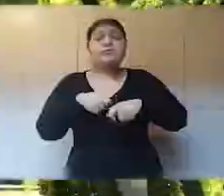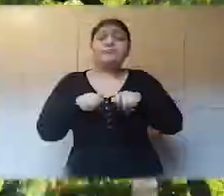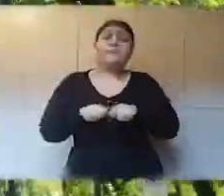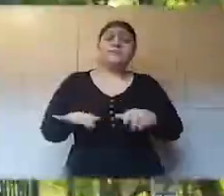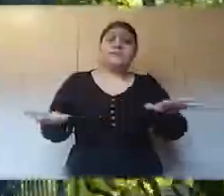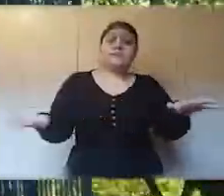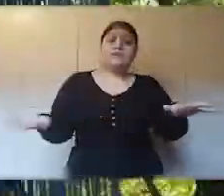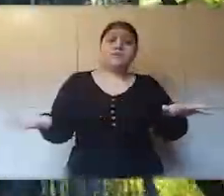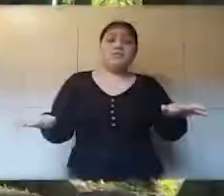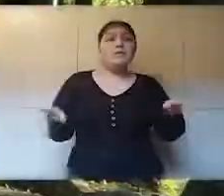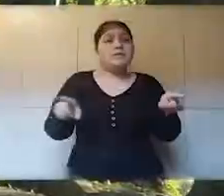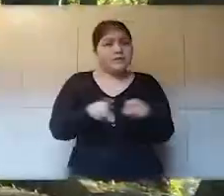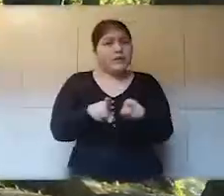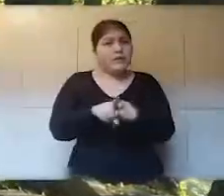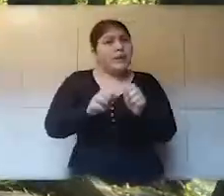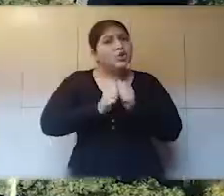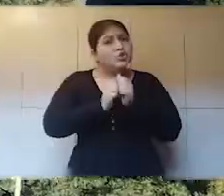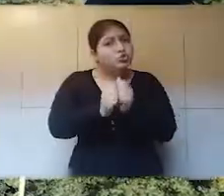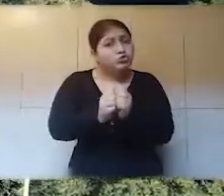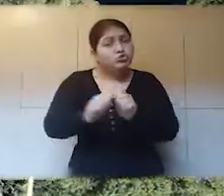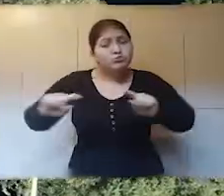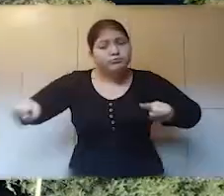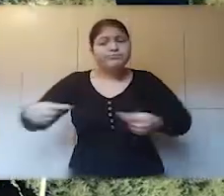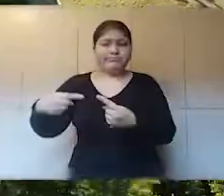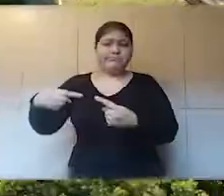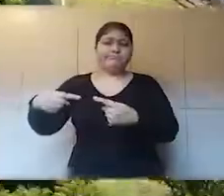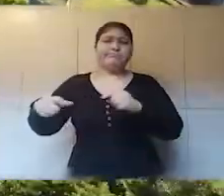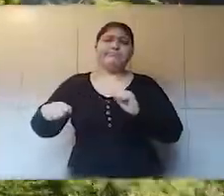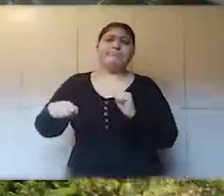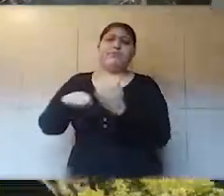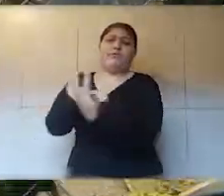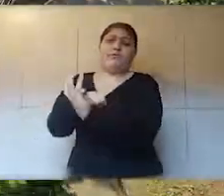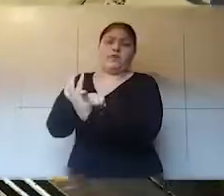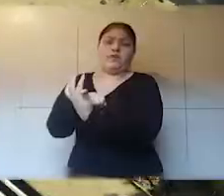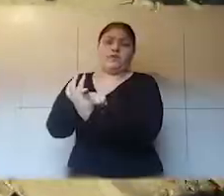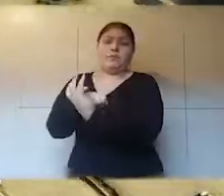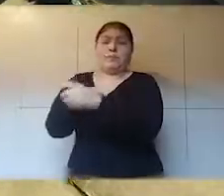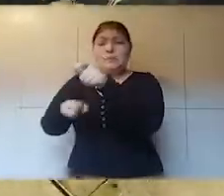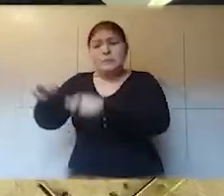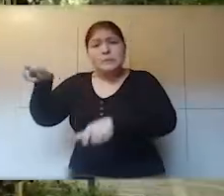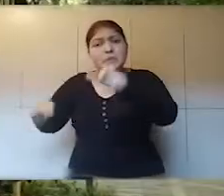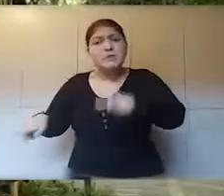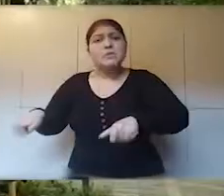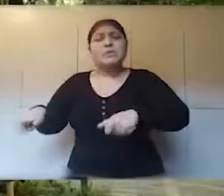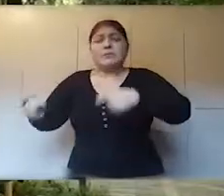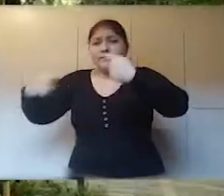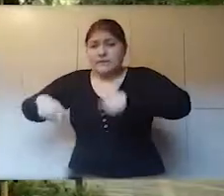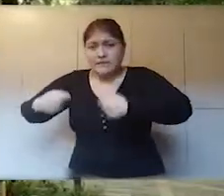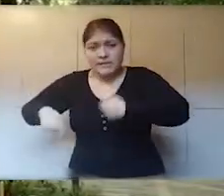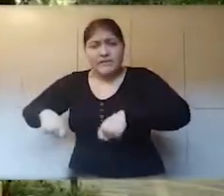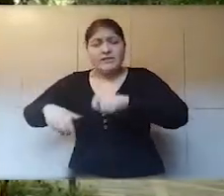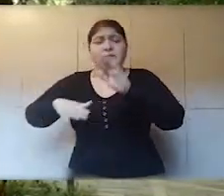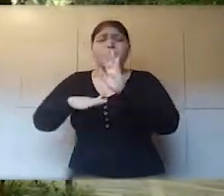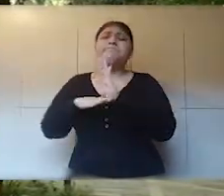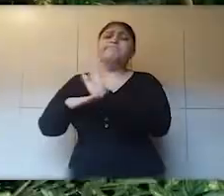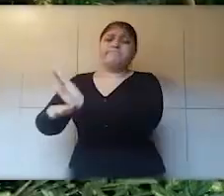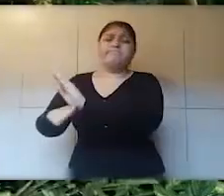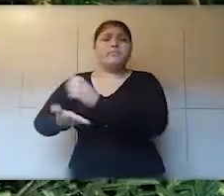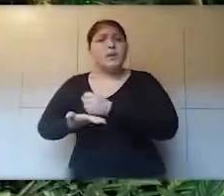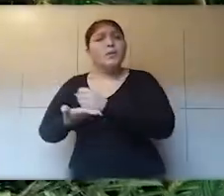enfrentando essa pandemia e ajudando a quem precisa, porque em todo desafio existe